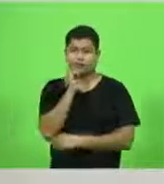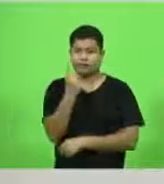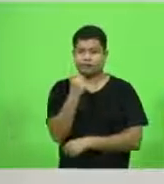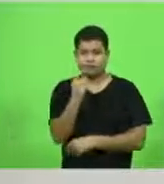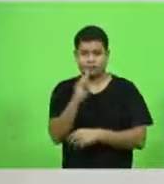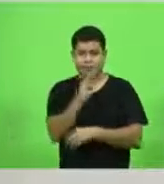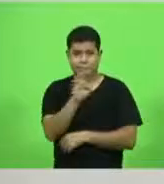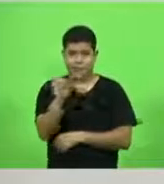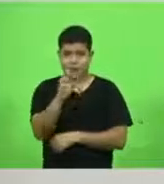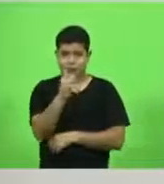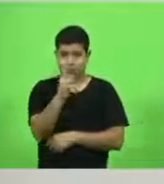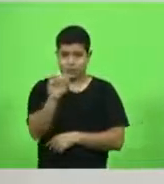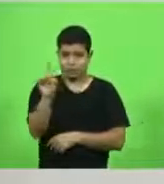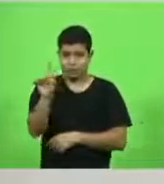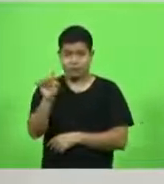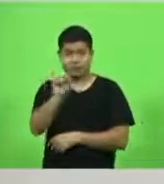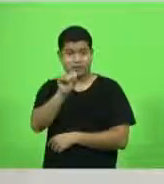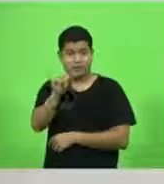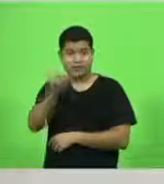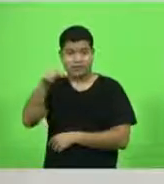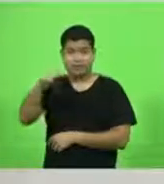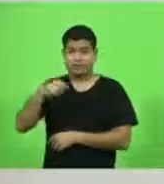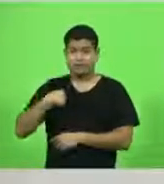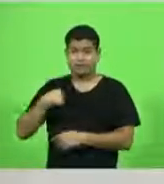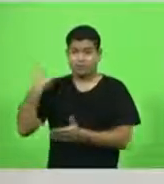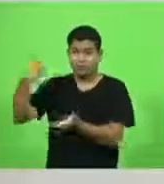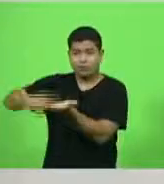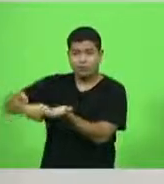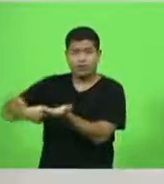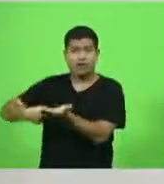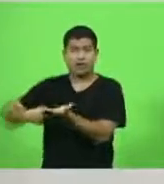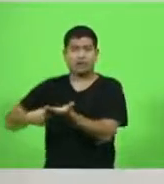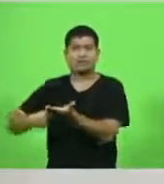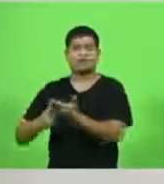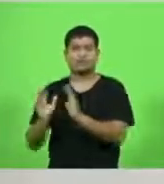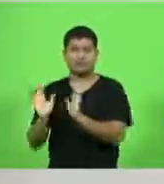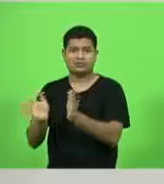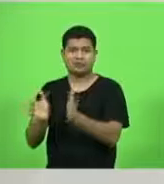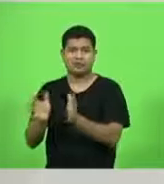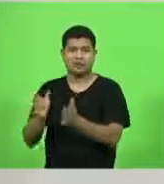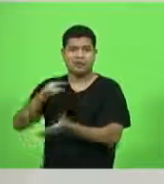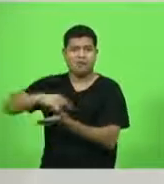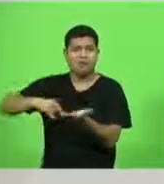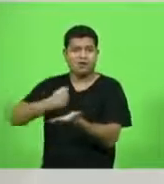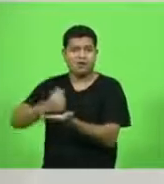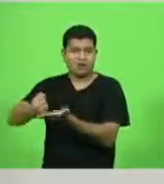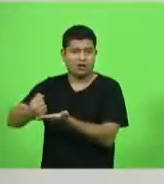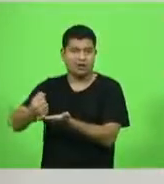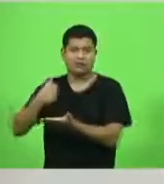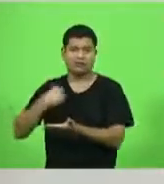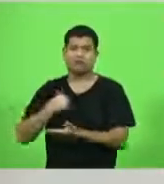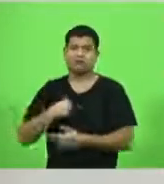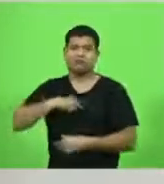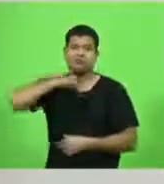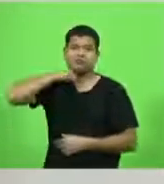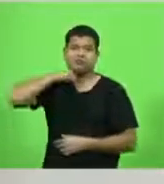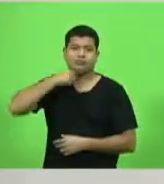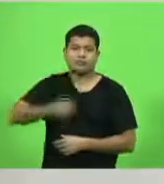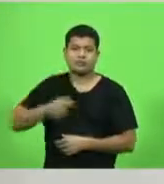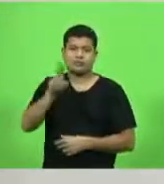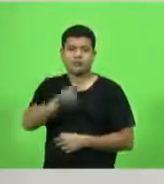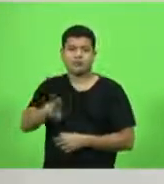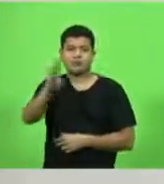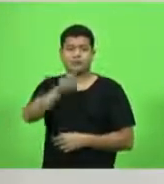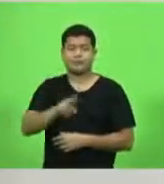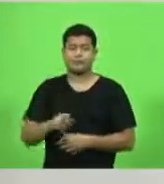certamente hoje não seria transitável. Mesmo assim, nós estamos num congestionamento